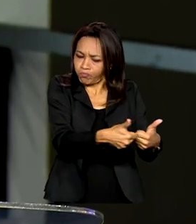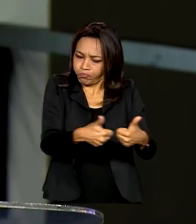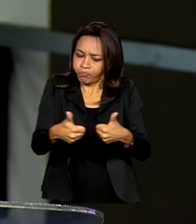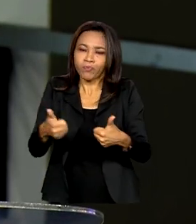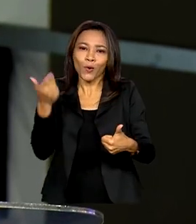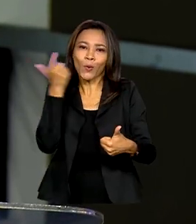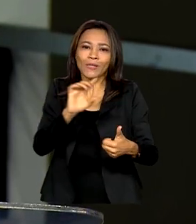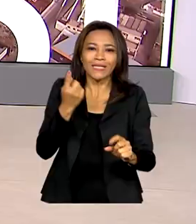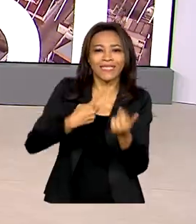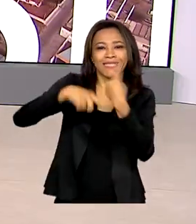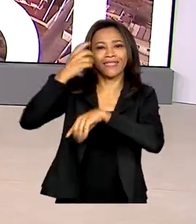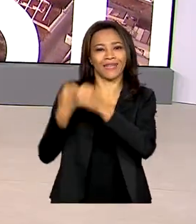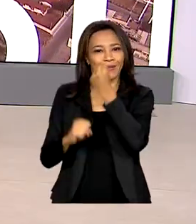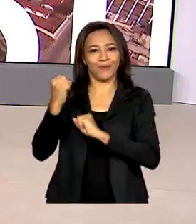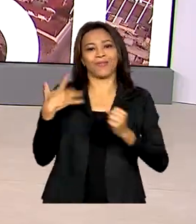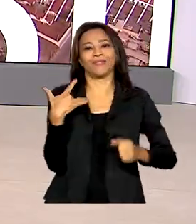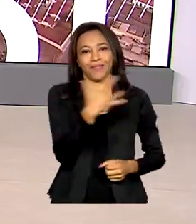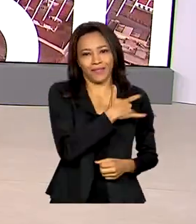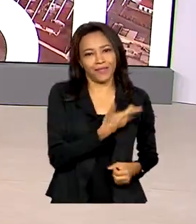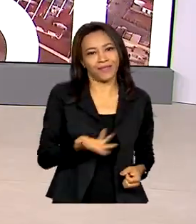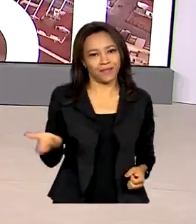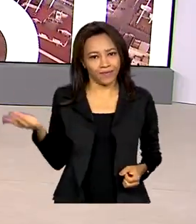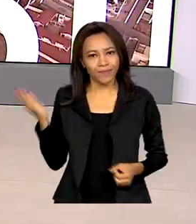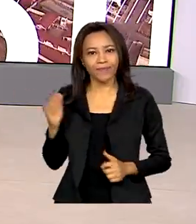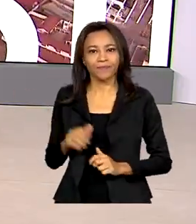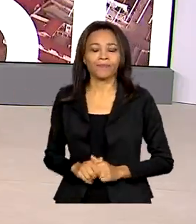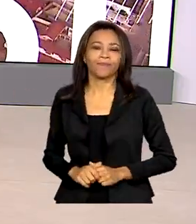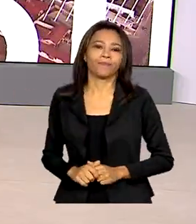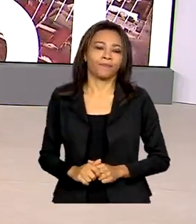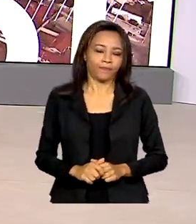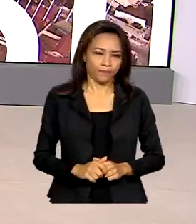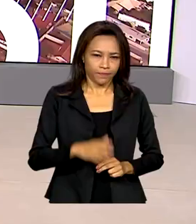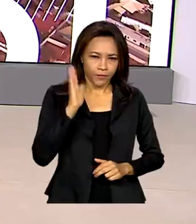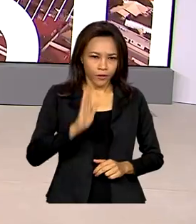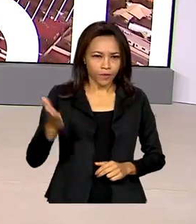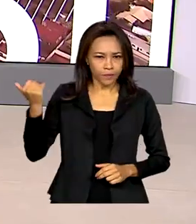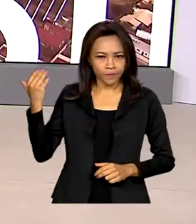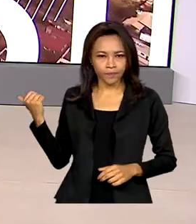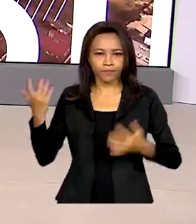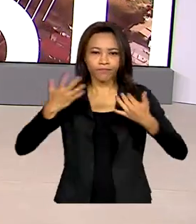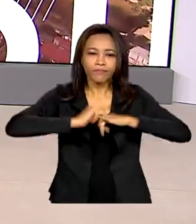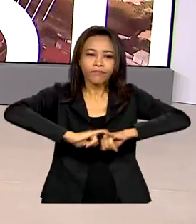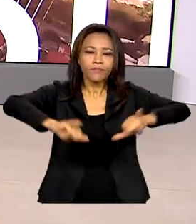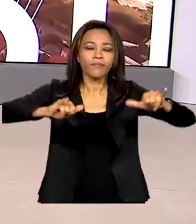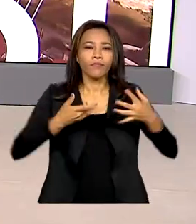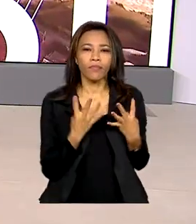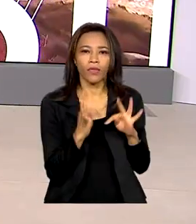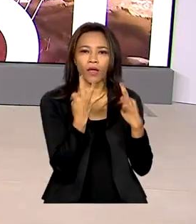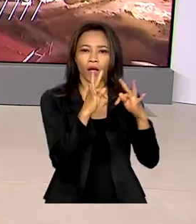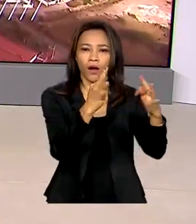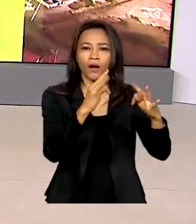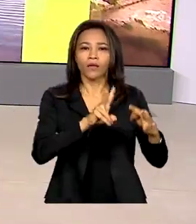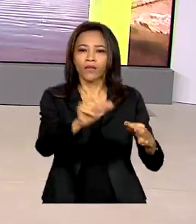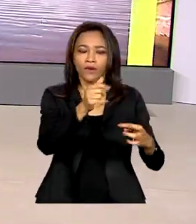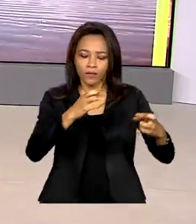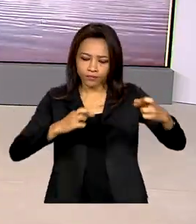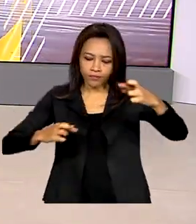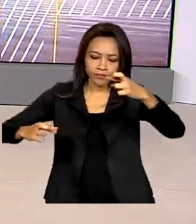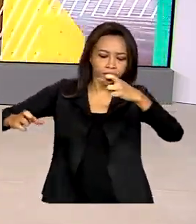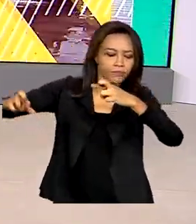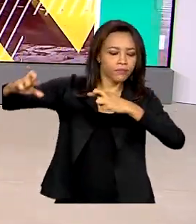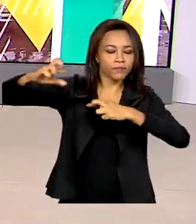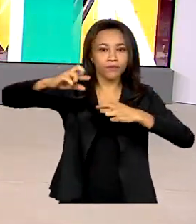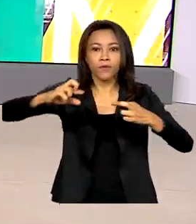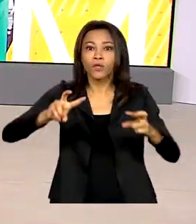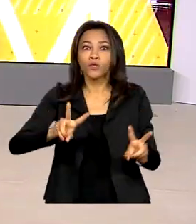indústria da saúde. Foi lançada uma tecnologia que vai monitorar áreas sensíveis às mudanças do clima